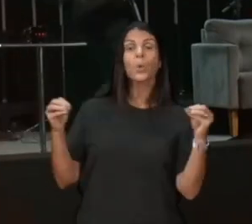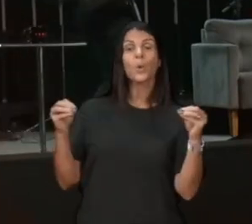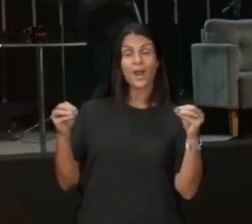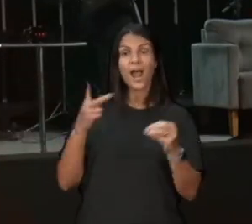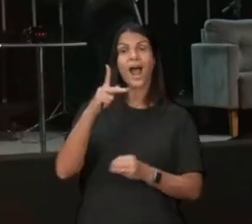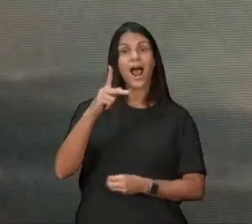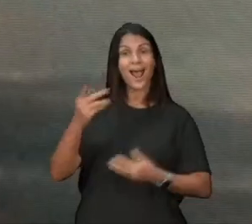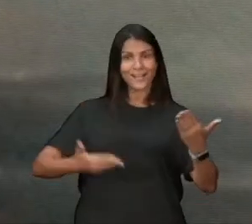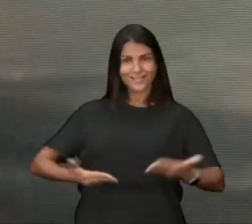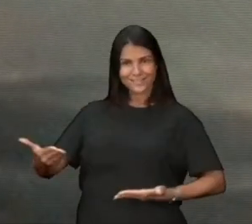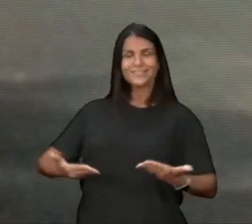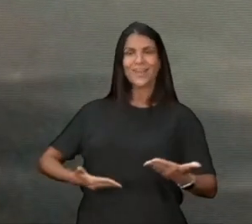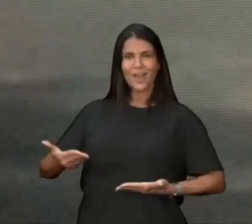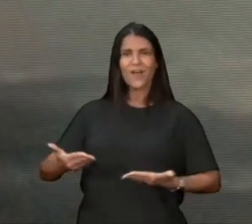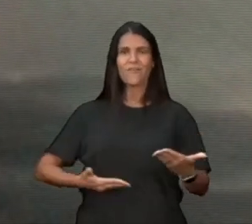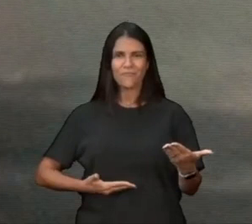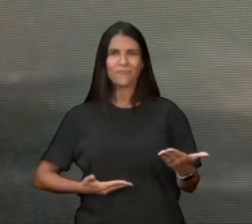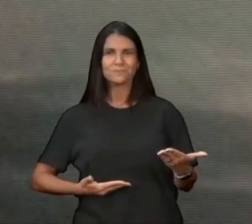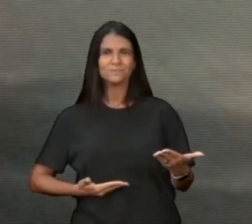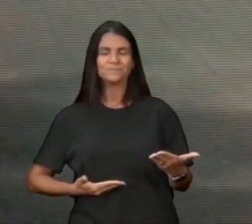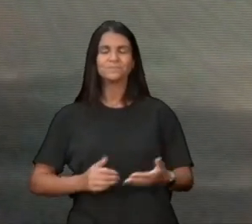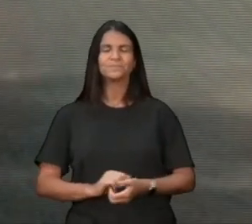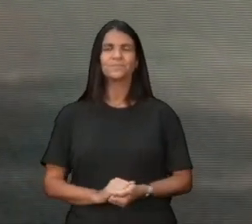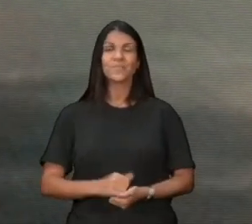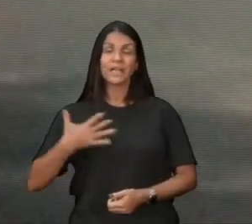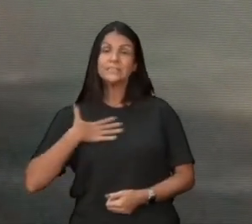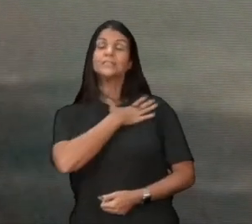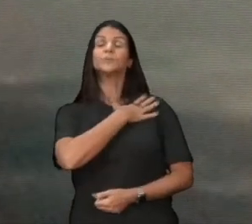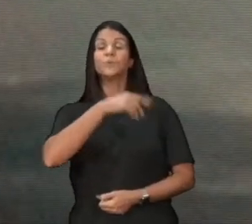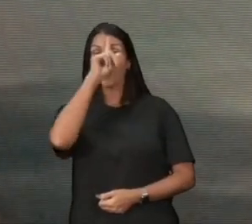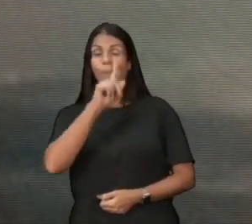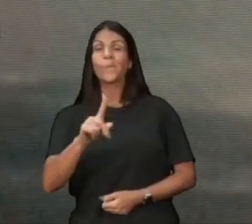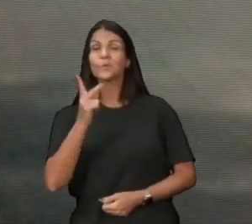e fala, Jesus, o centurião, mandou falar para o senhor, o seguinte, o que?